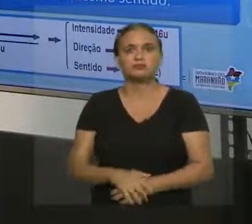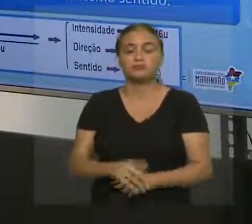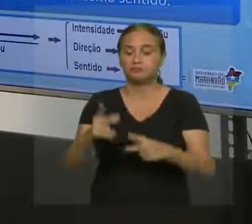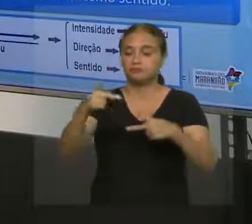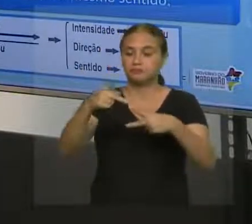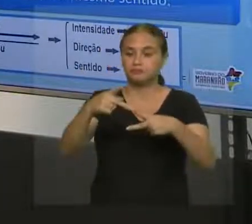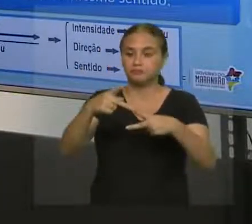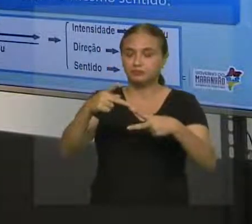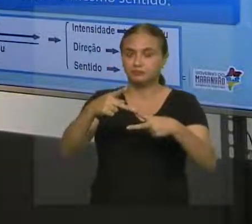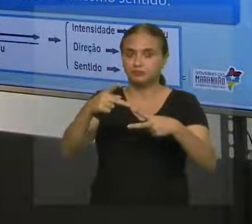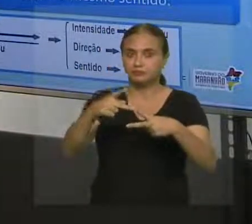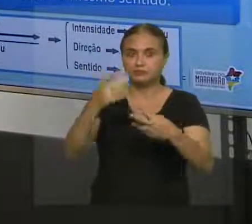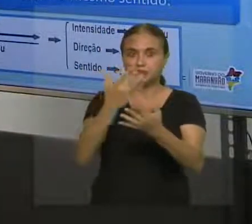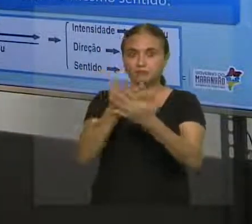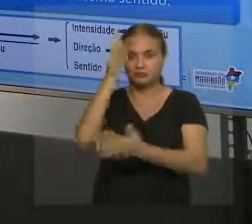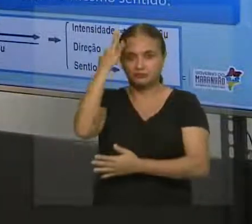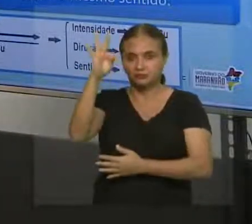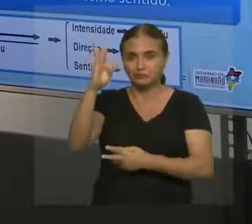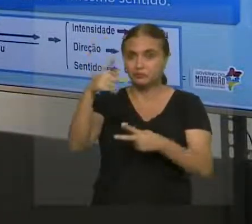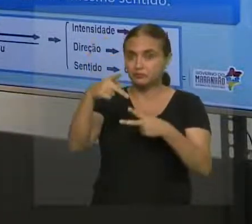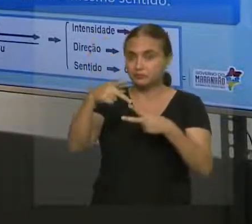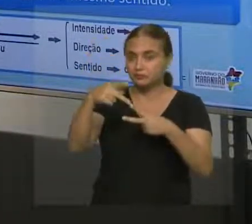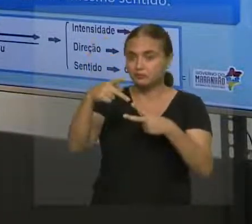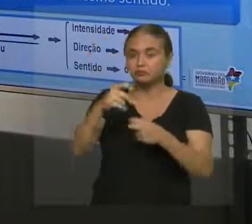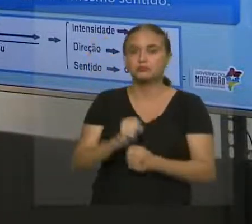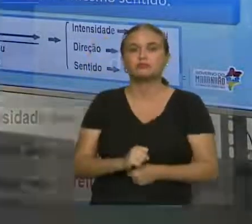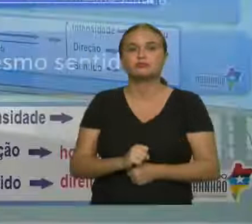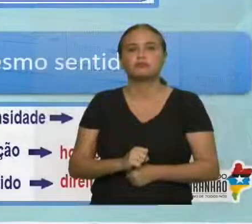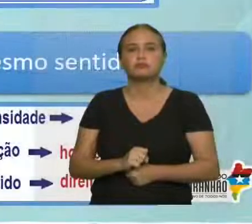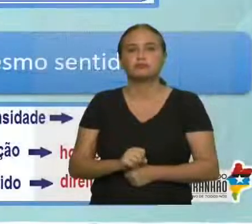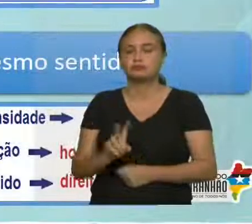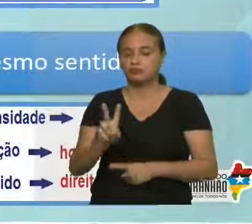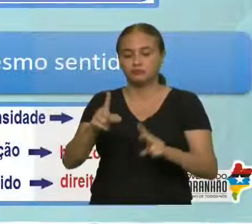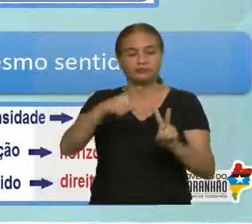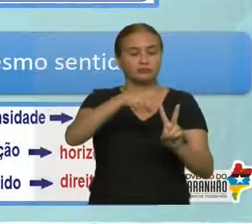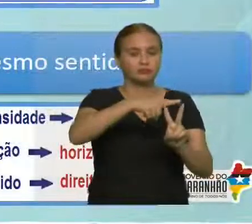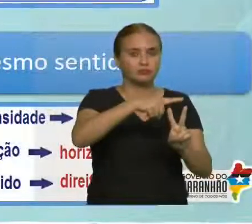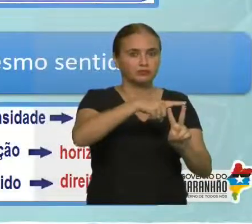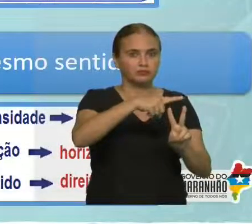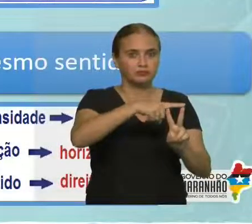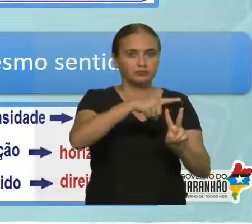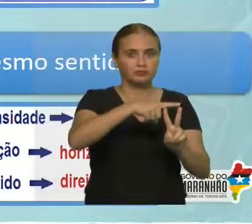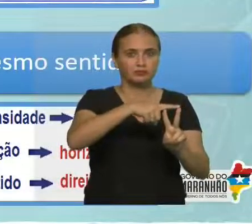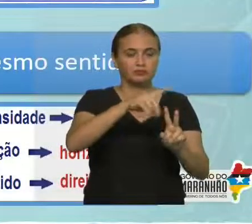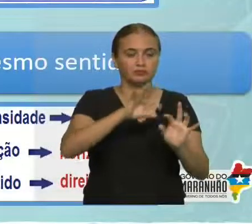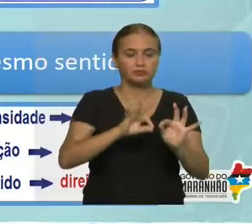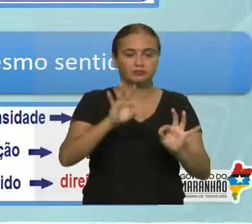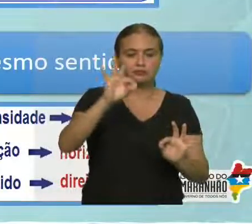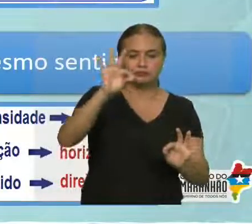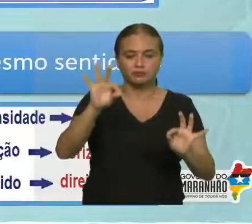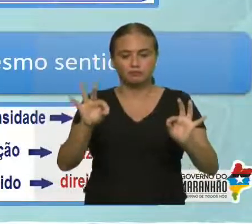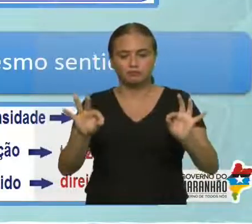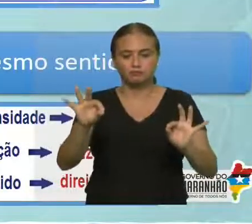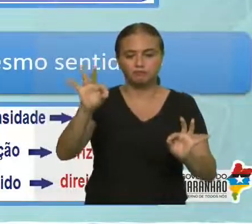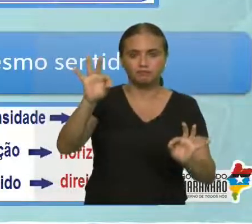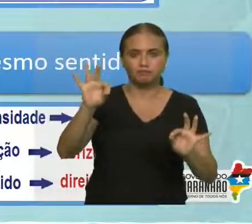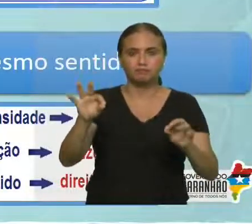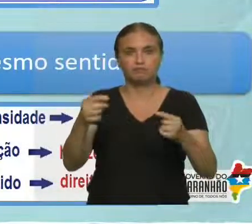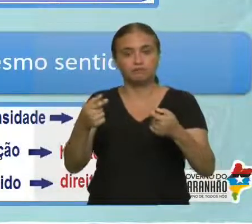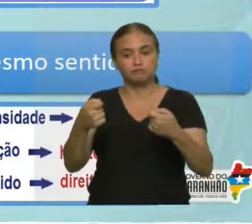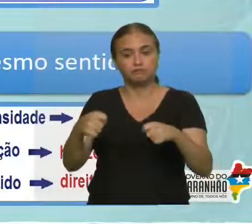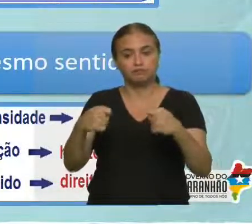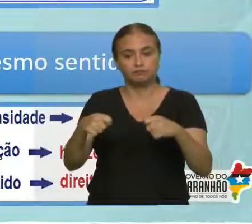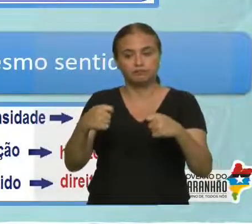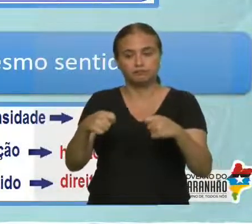Então, você não vai precisar toda hora ficar fazendo aquilo ali, não. Se os vetores forem perpendiculares, o que vai acontecer? Você vai